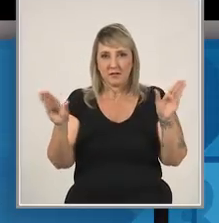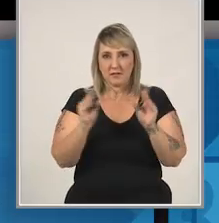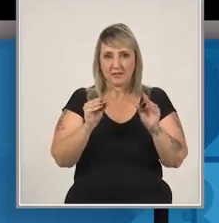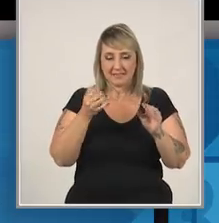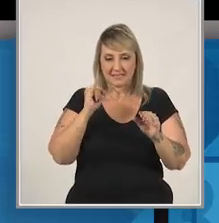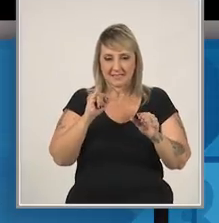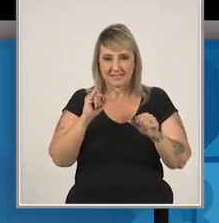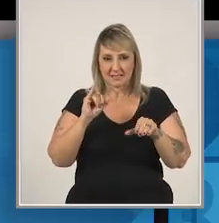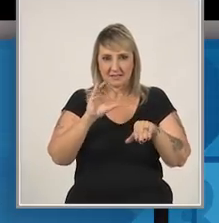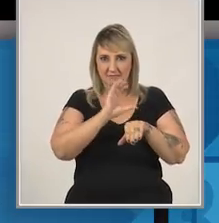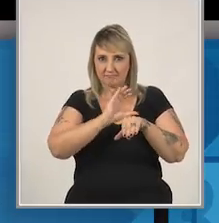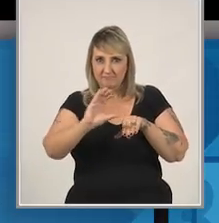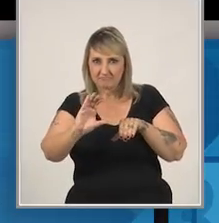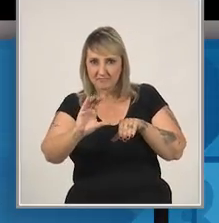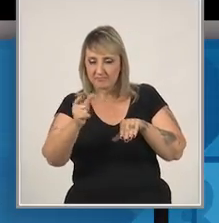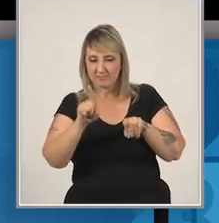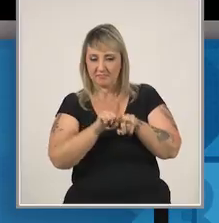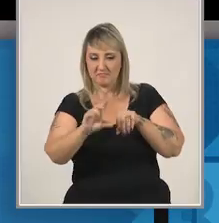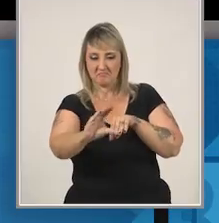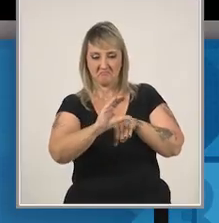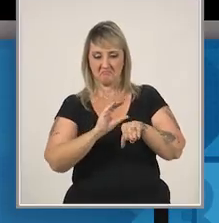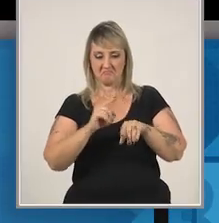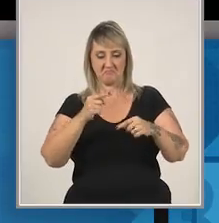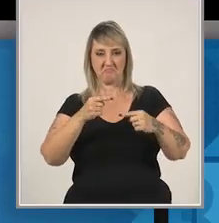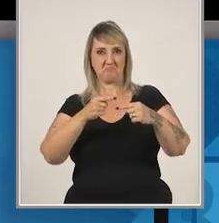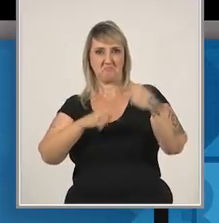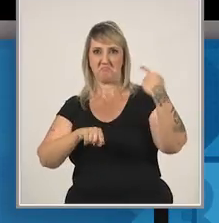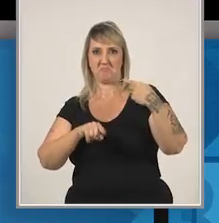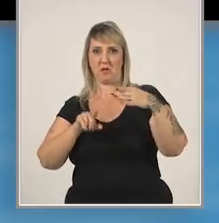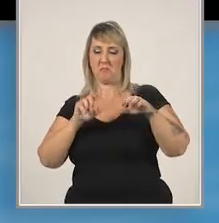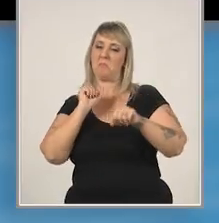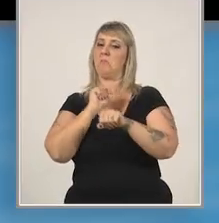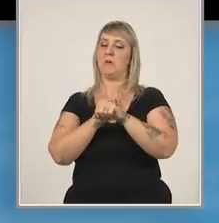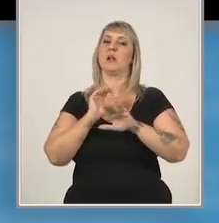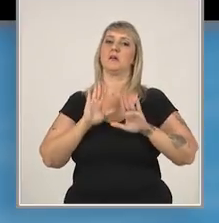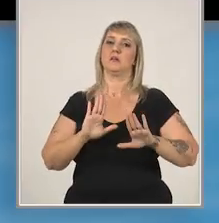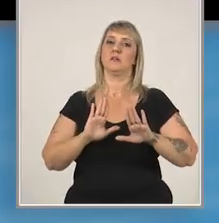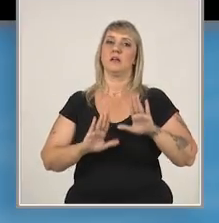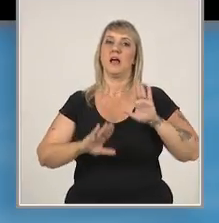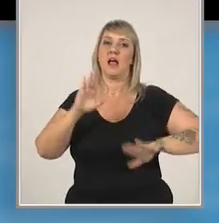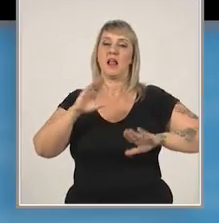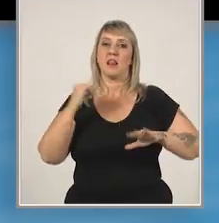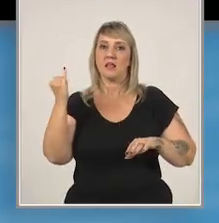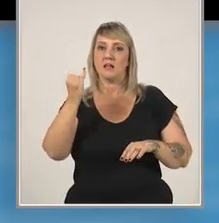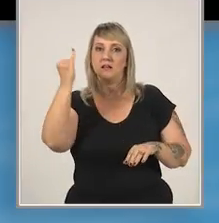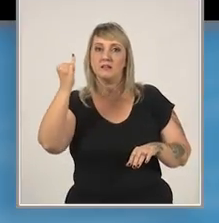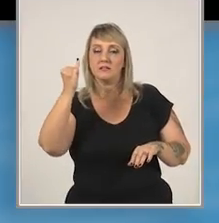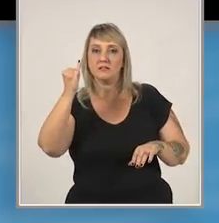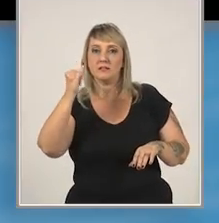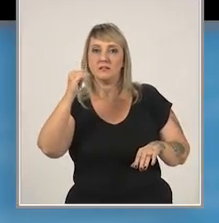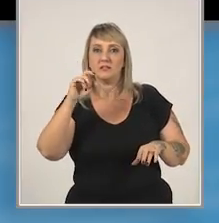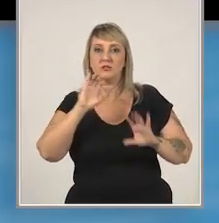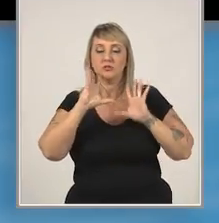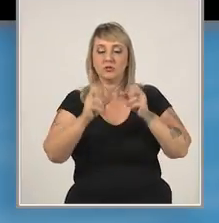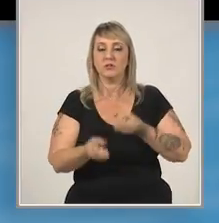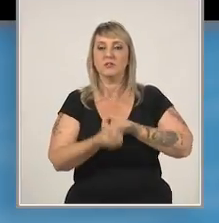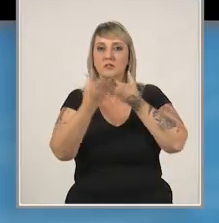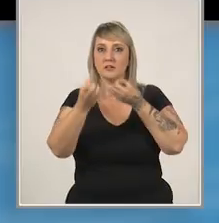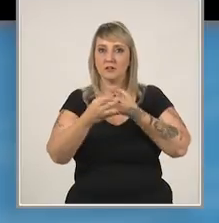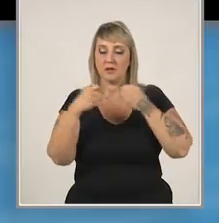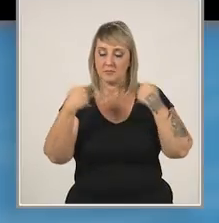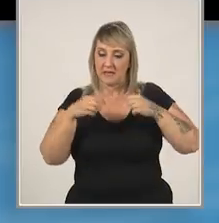não se entenderem nessa etapa inicial, o negócio pode parar aí. Além do Valuation, todas as informações da startup